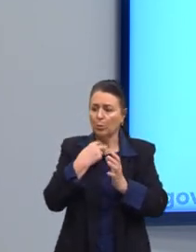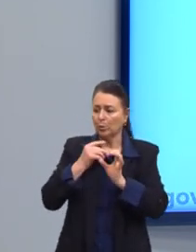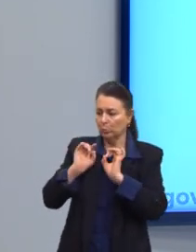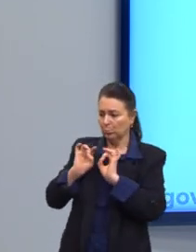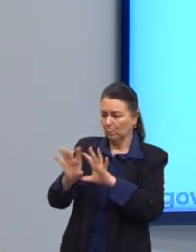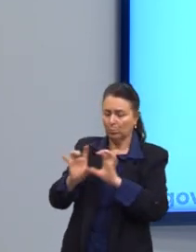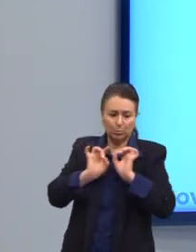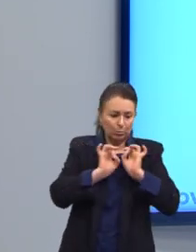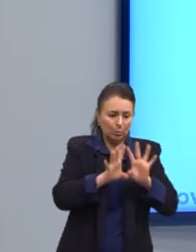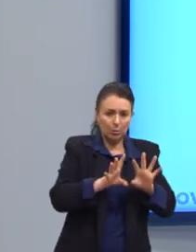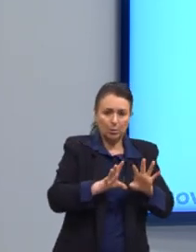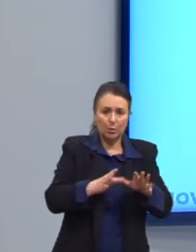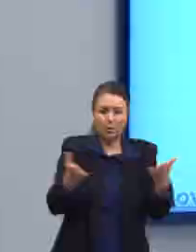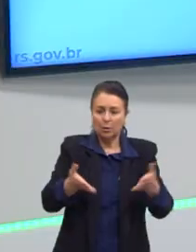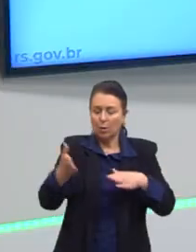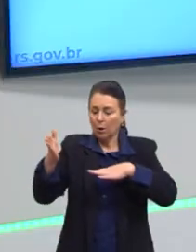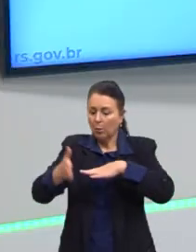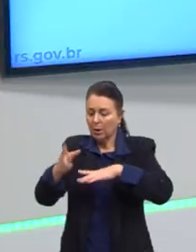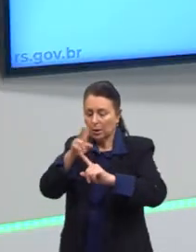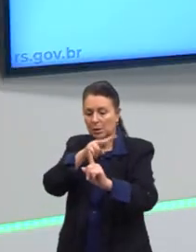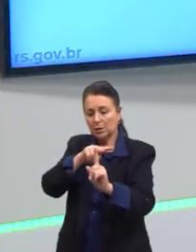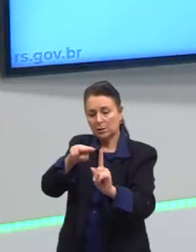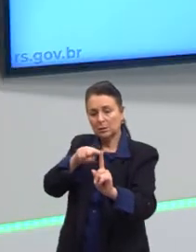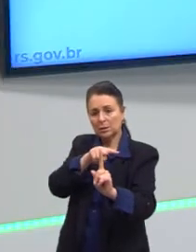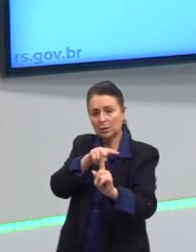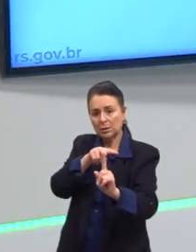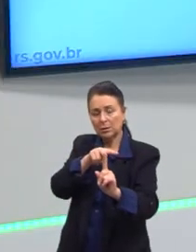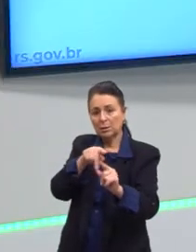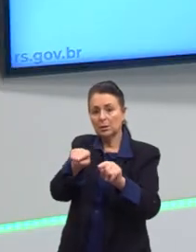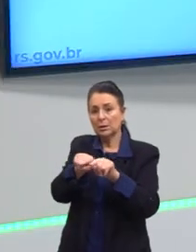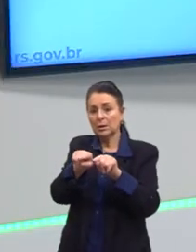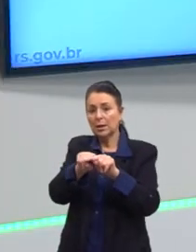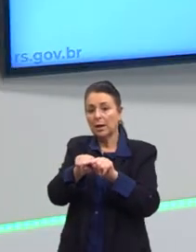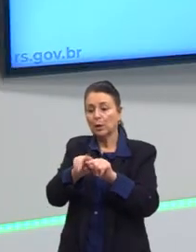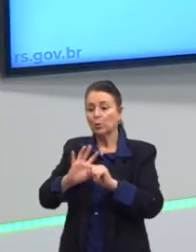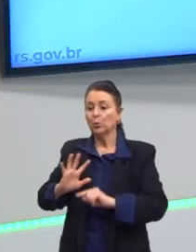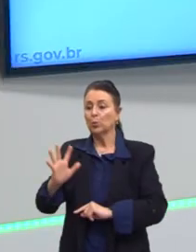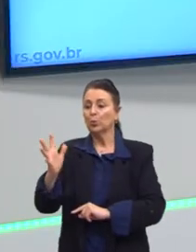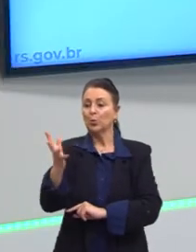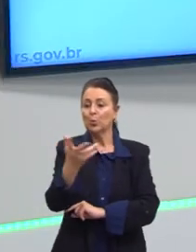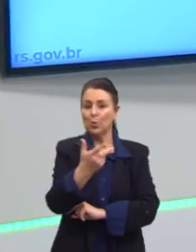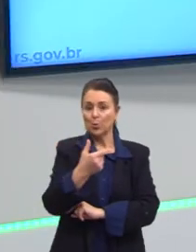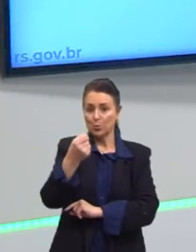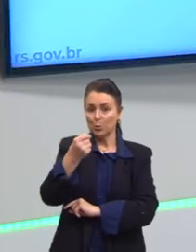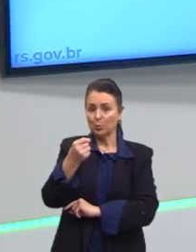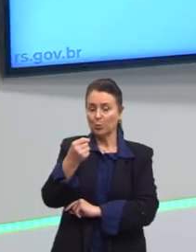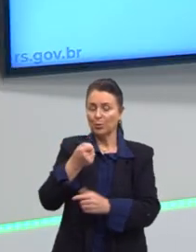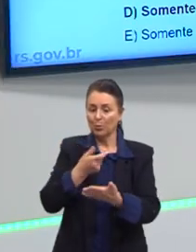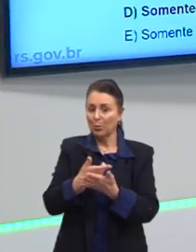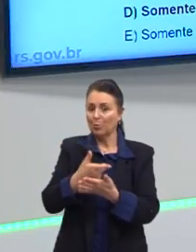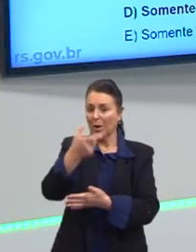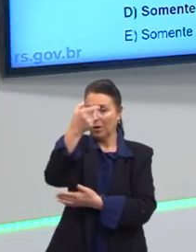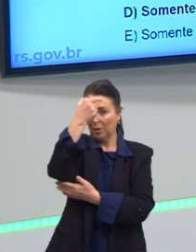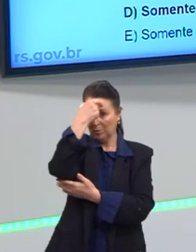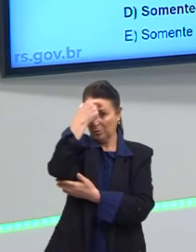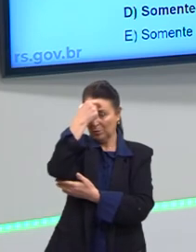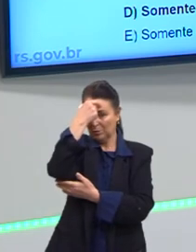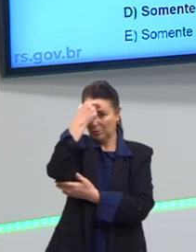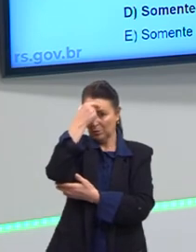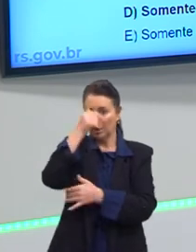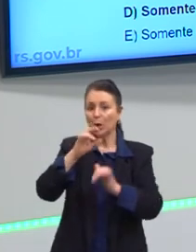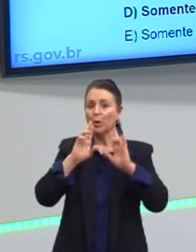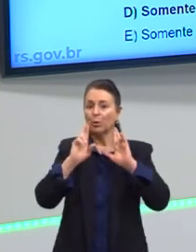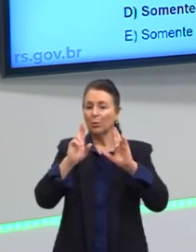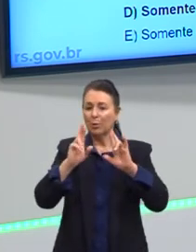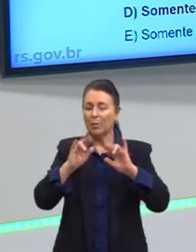contemporaneidade essa perspectiva da questão do consumo consciente. Certo, turma? Eu espero ter trazido aqui algumas informações